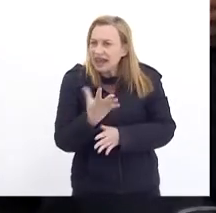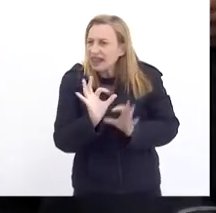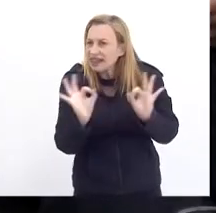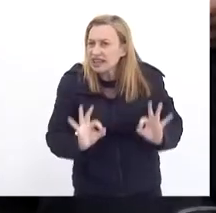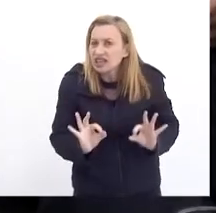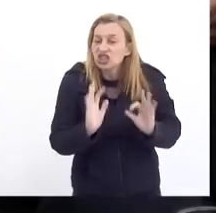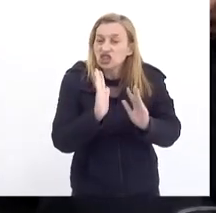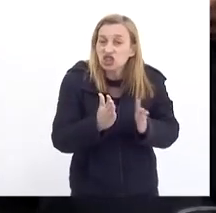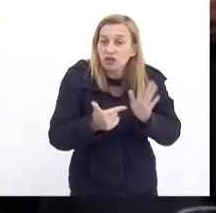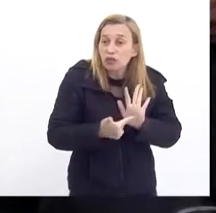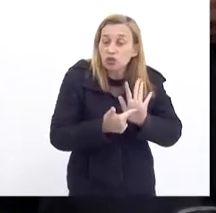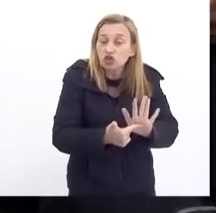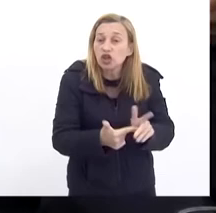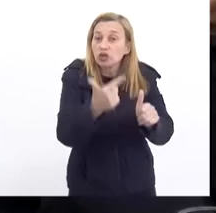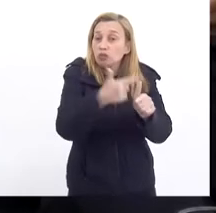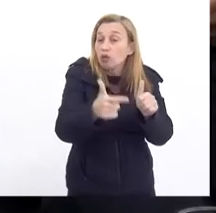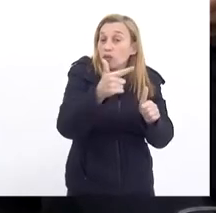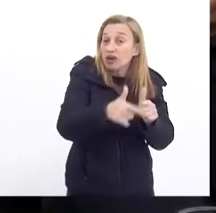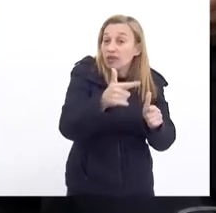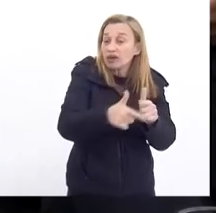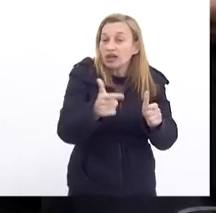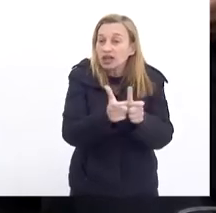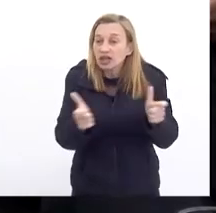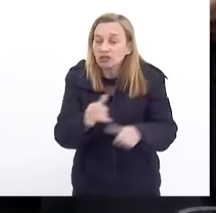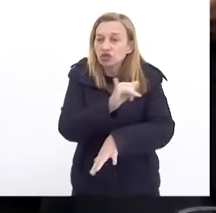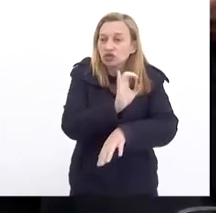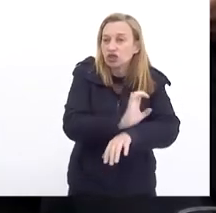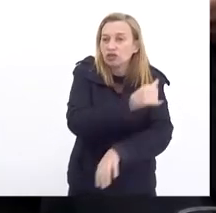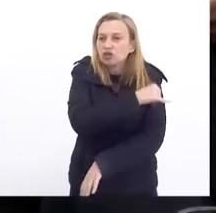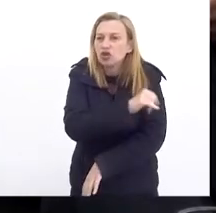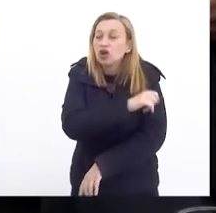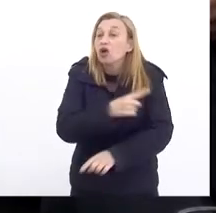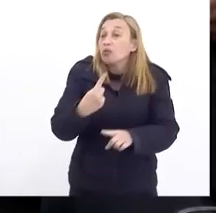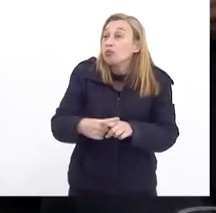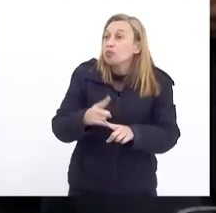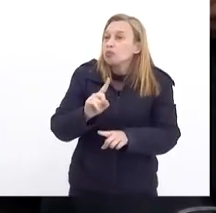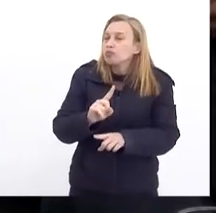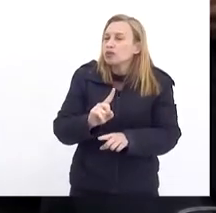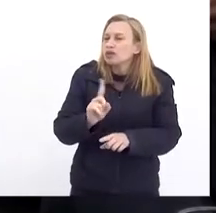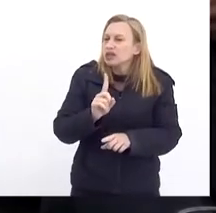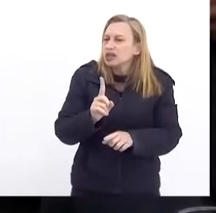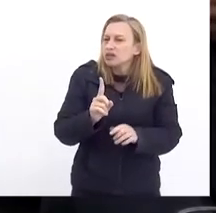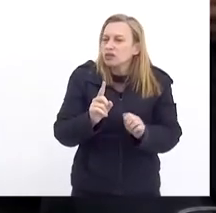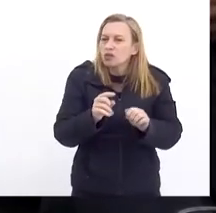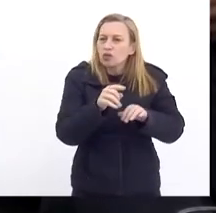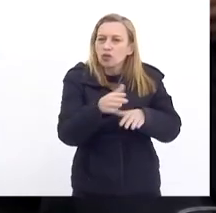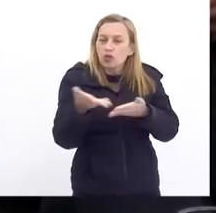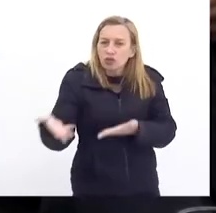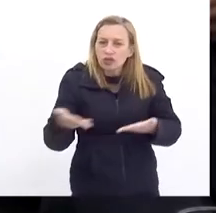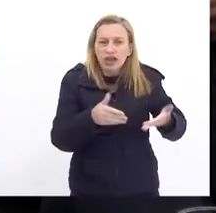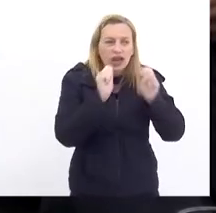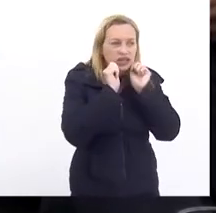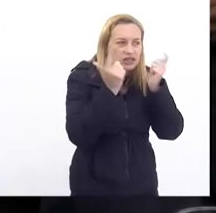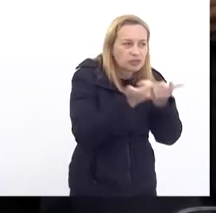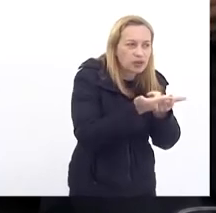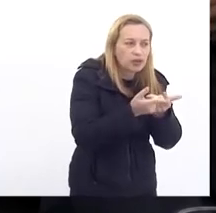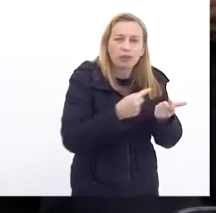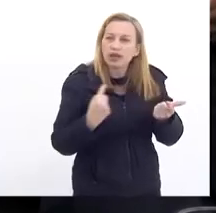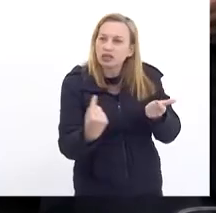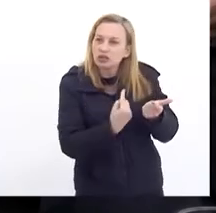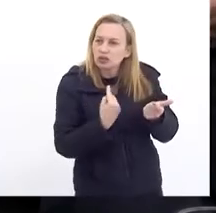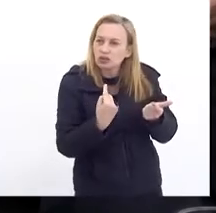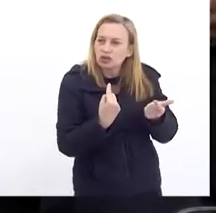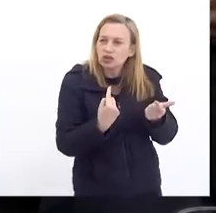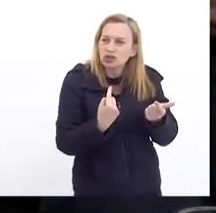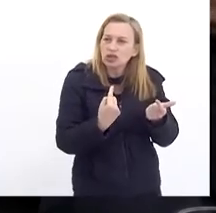Identificado Esse problema No estado Do Rio de Janeiro Por que não Convocar A Assembleia Legislativa Do estado Do Rio de Janeiro Para nós Matarmos